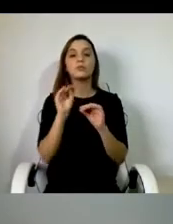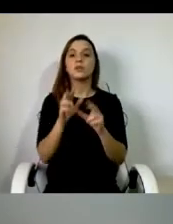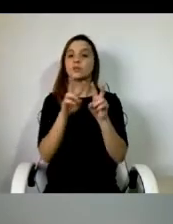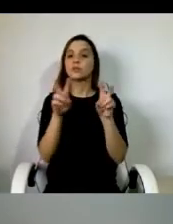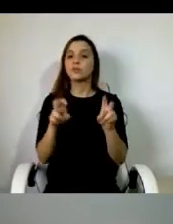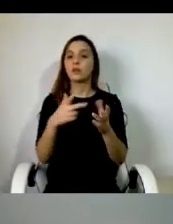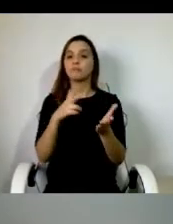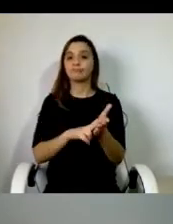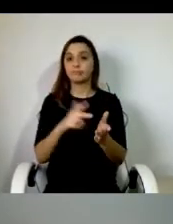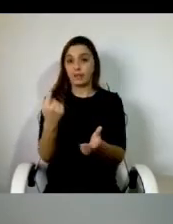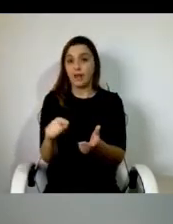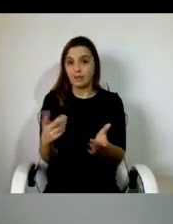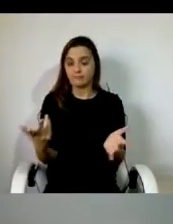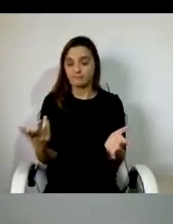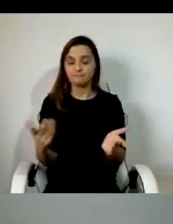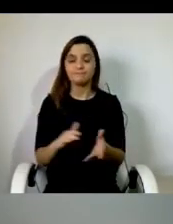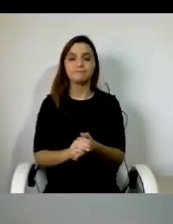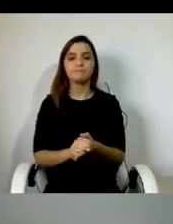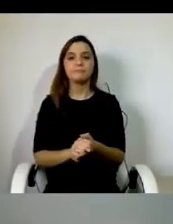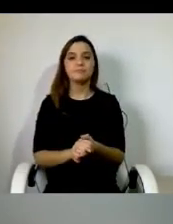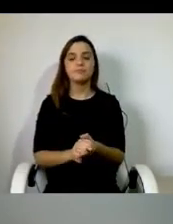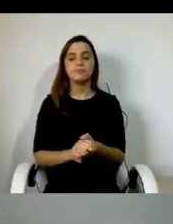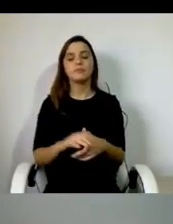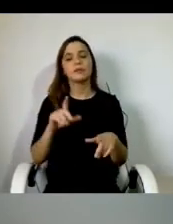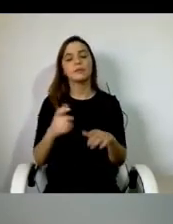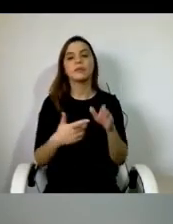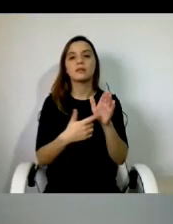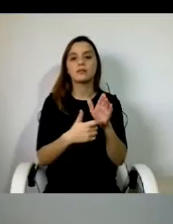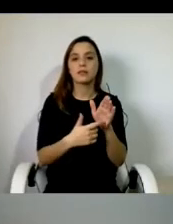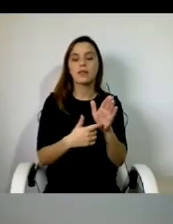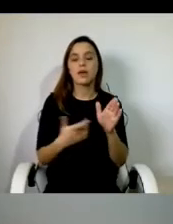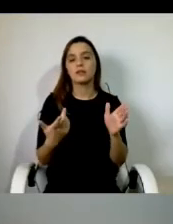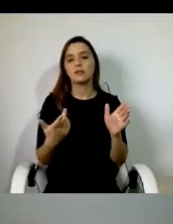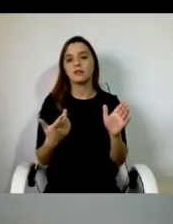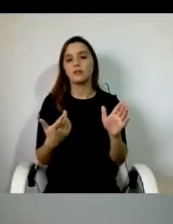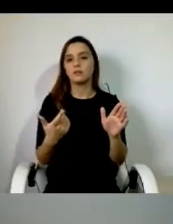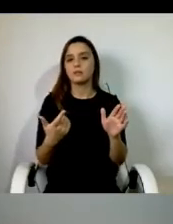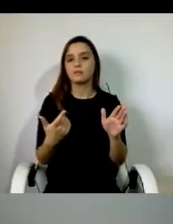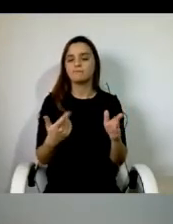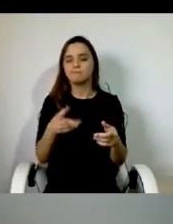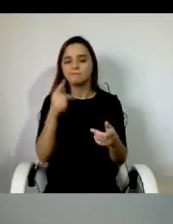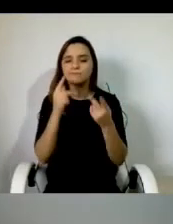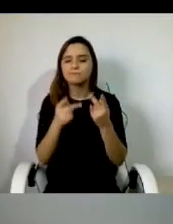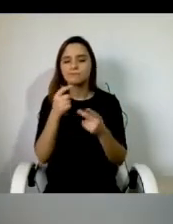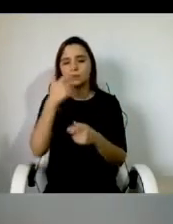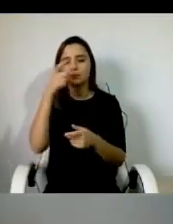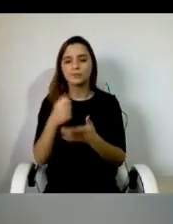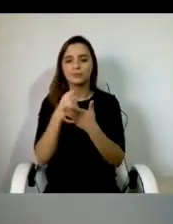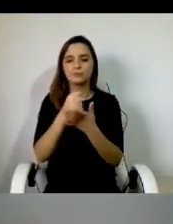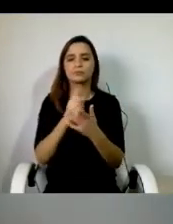em atenção, às necessidades que nós eram recrutadas por parte dos assistentes pessoais.